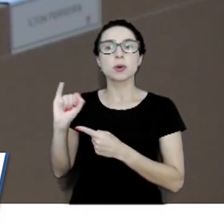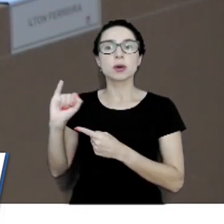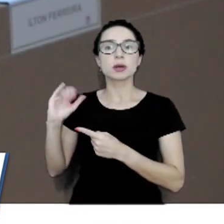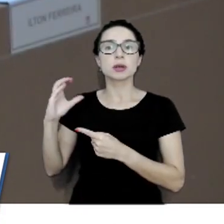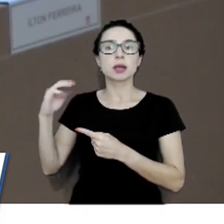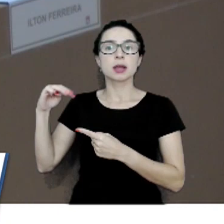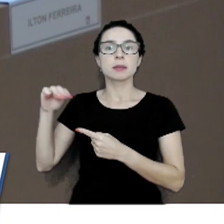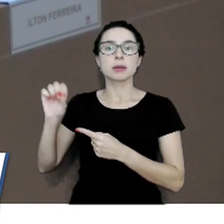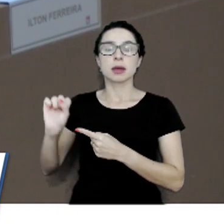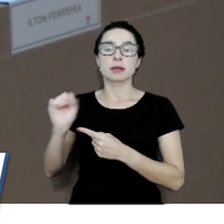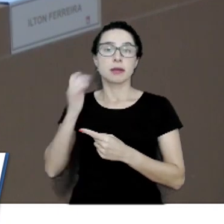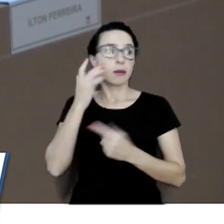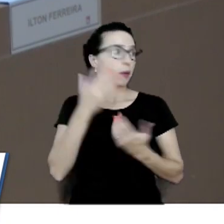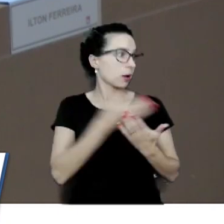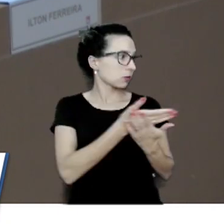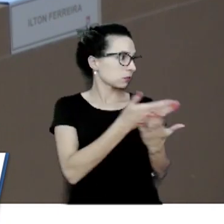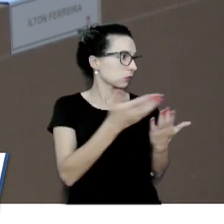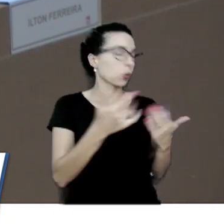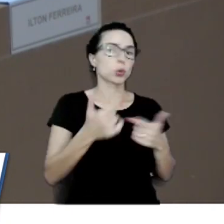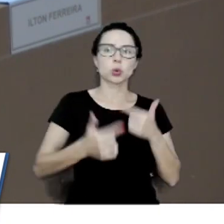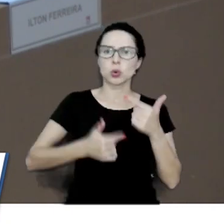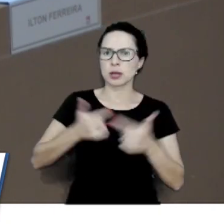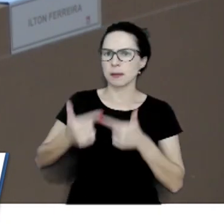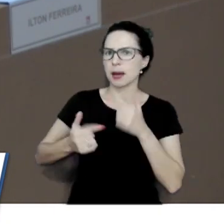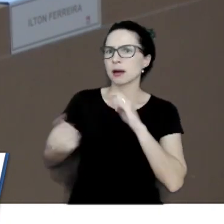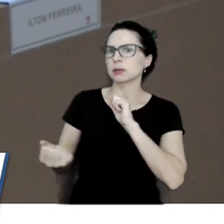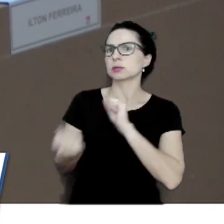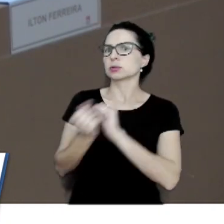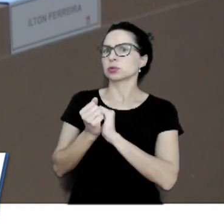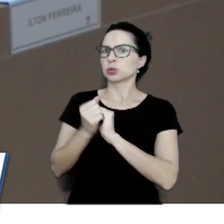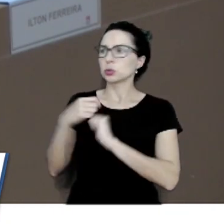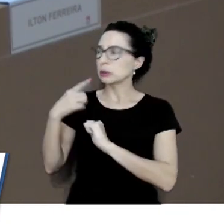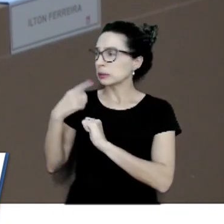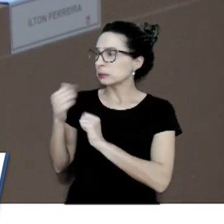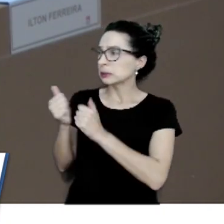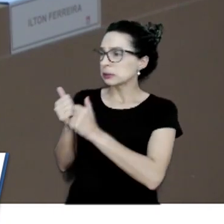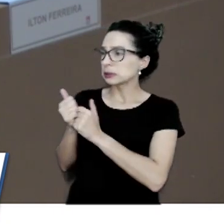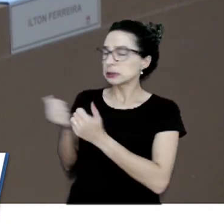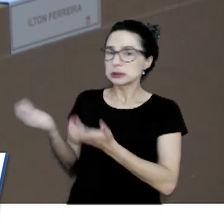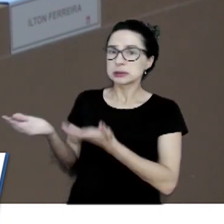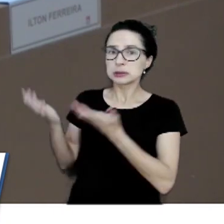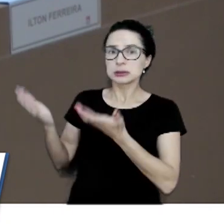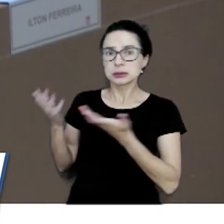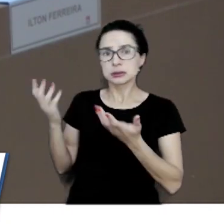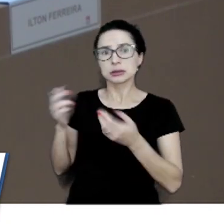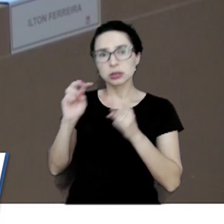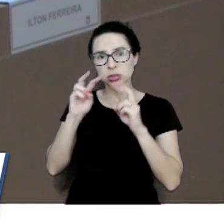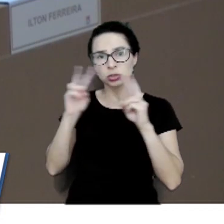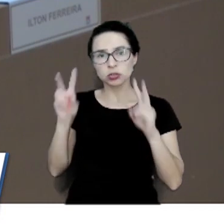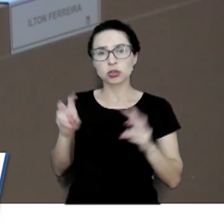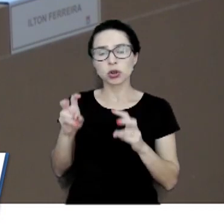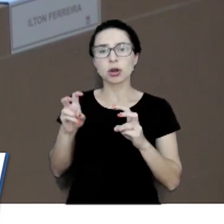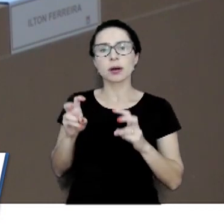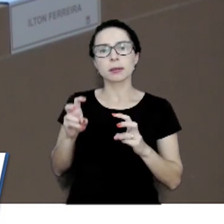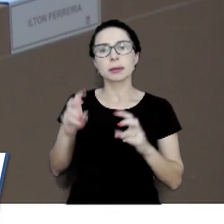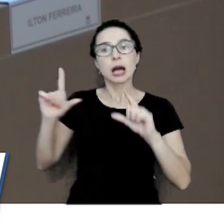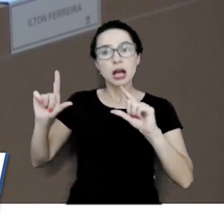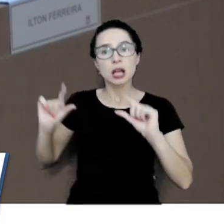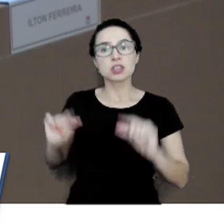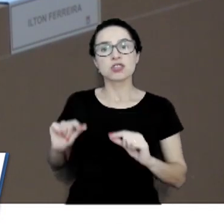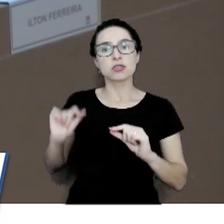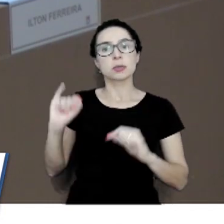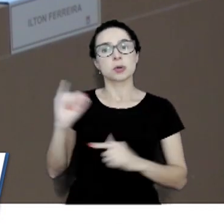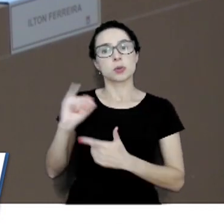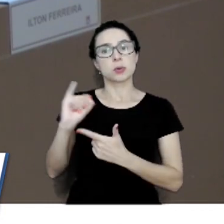Eu acredito que todos os vereadores estão trabalhando junto aos seus deputados, das suas bancadas, em relação à diminuição realmente desses